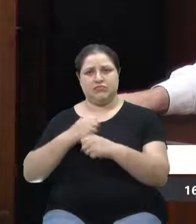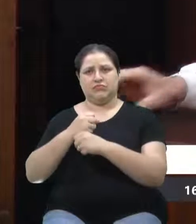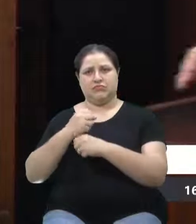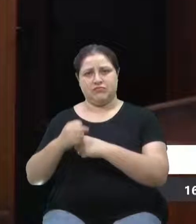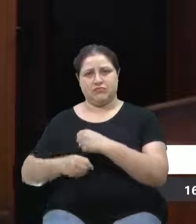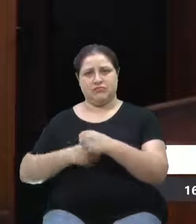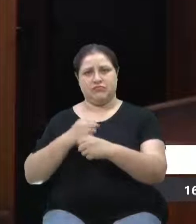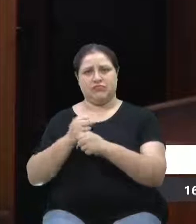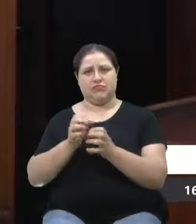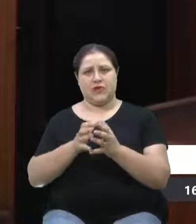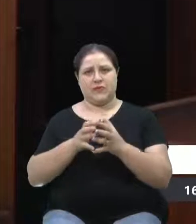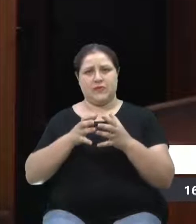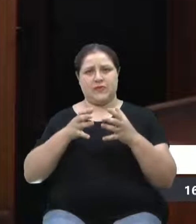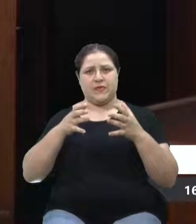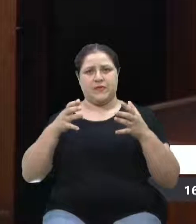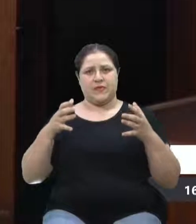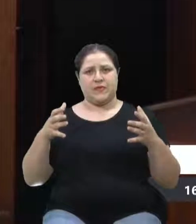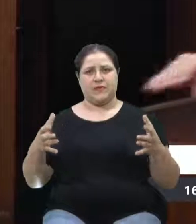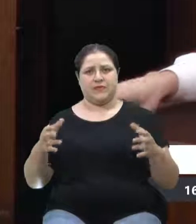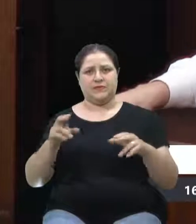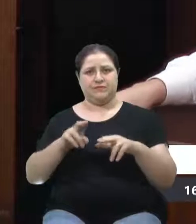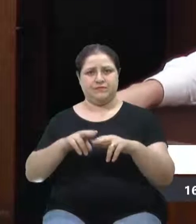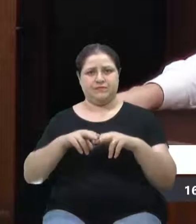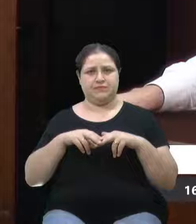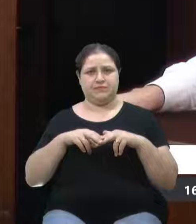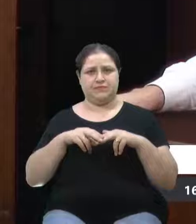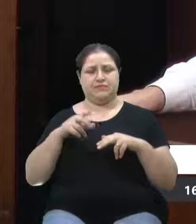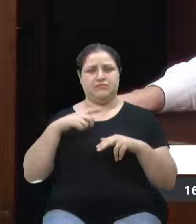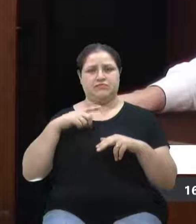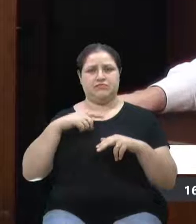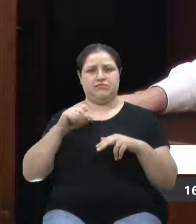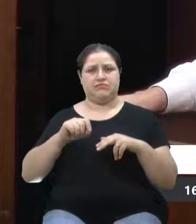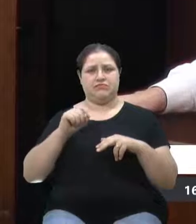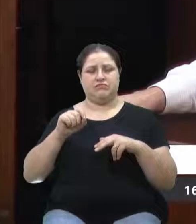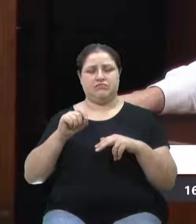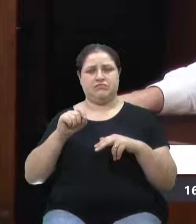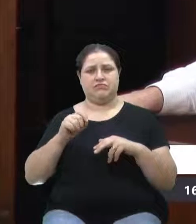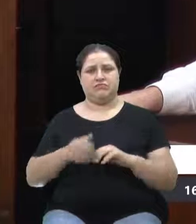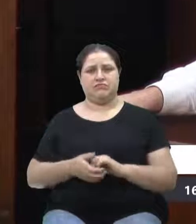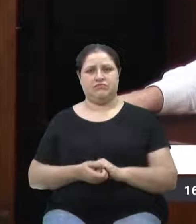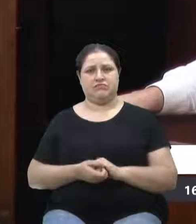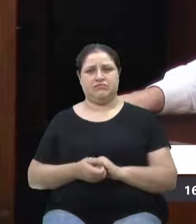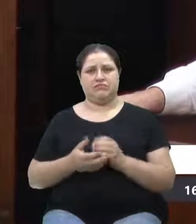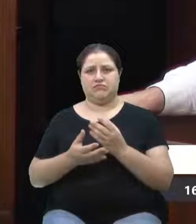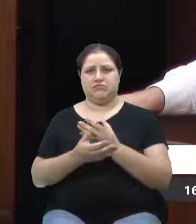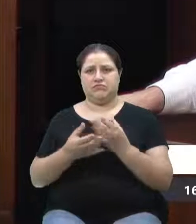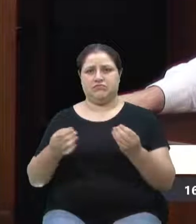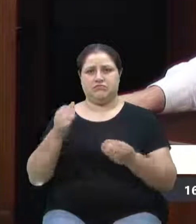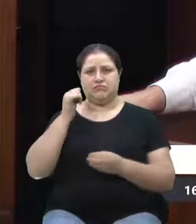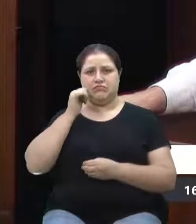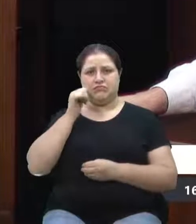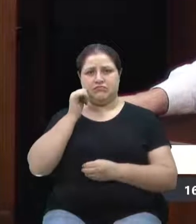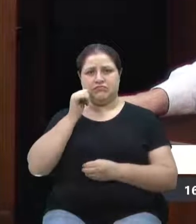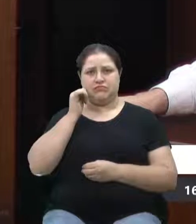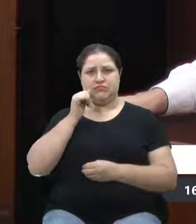devido à questão de que muitas mulheres, elas